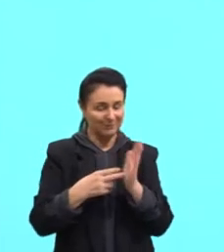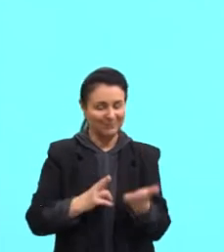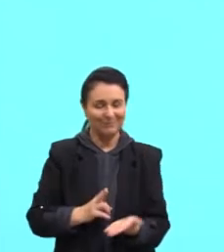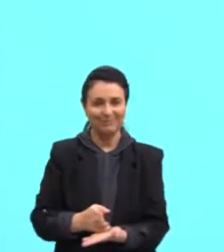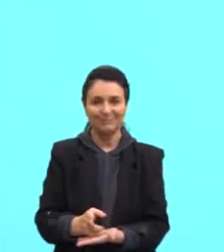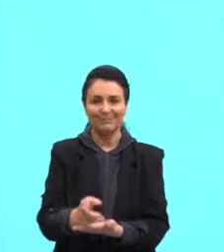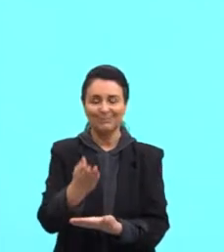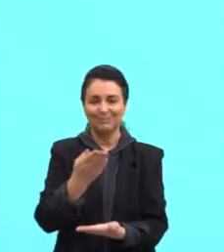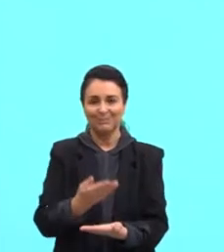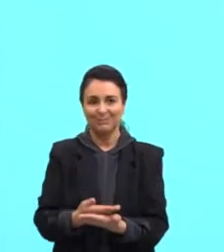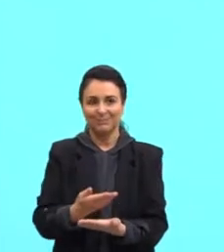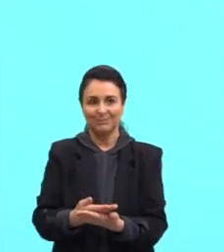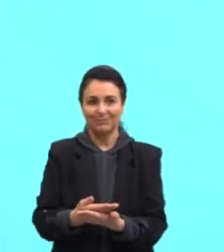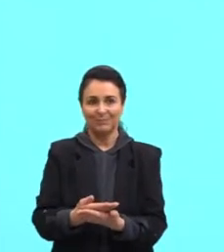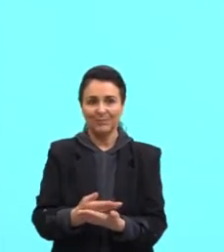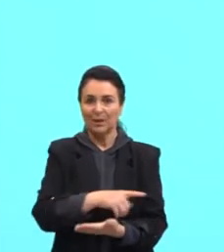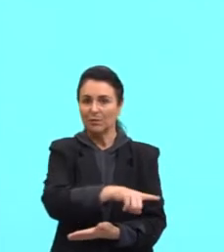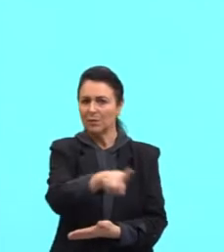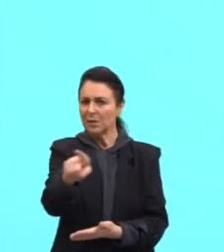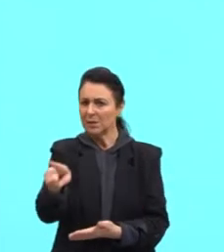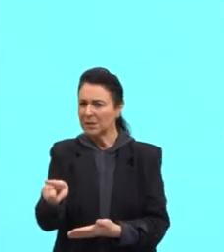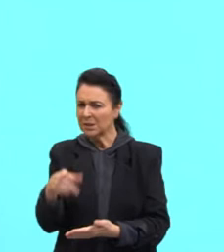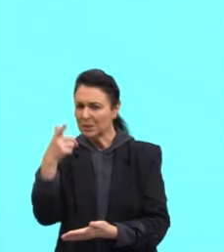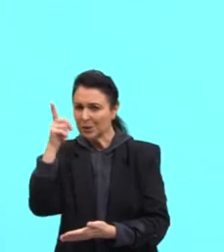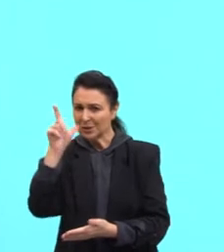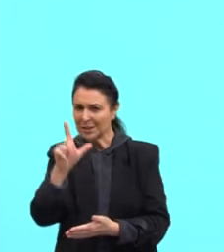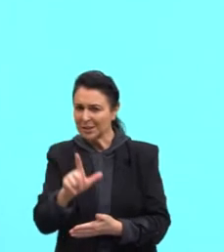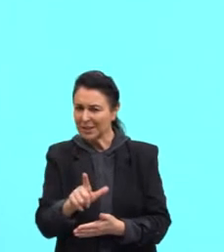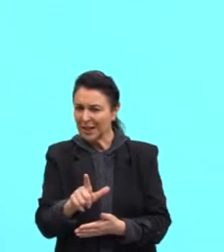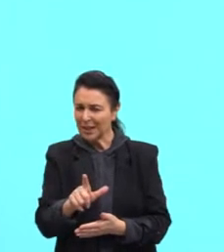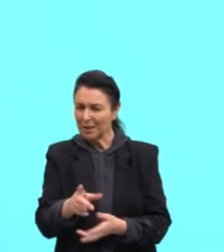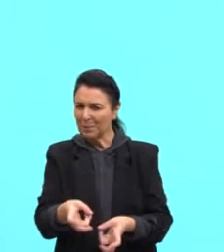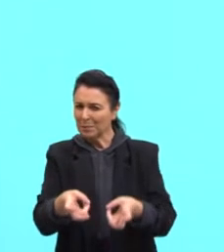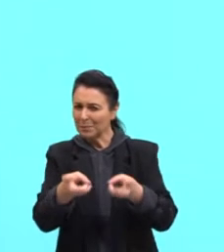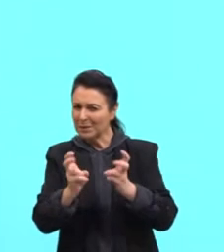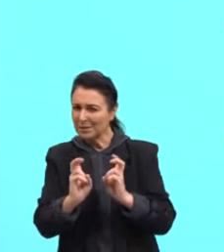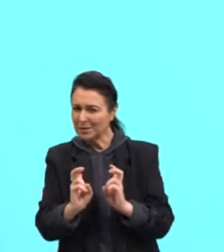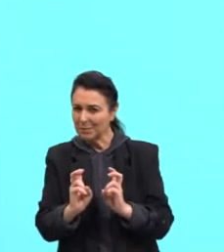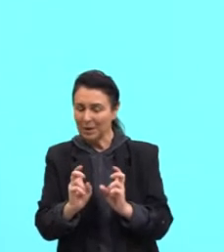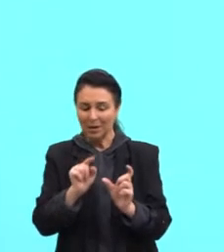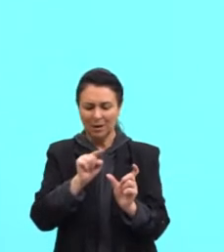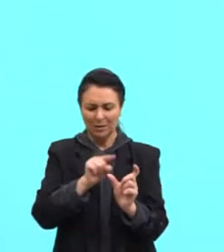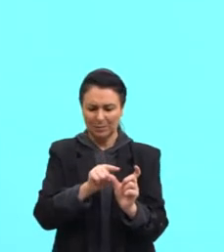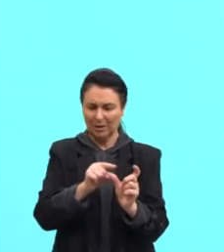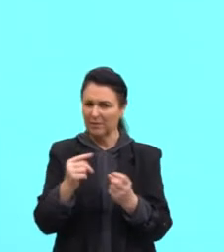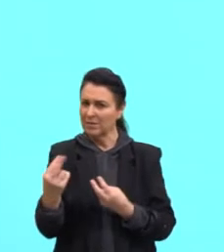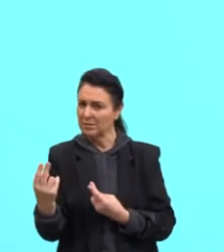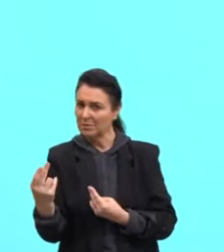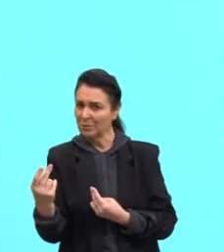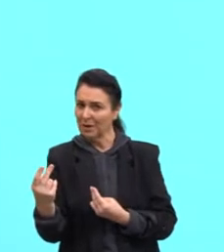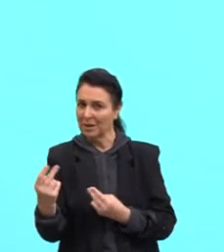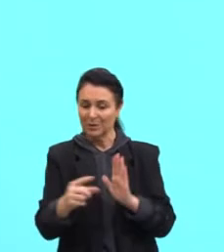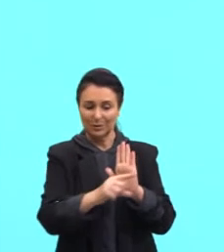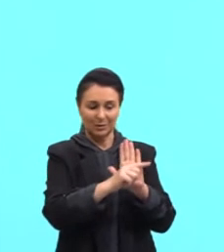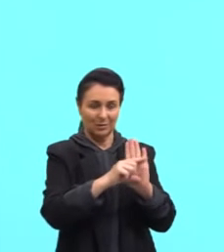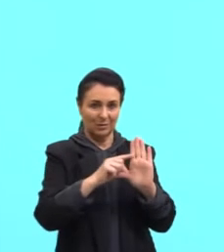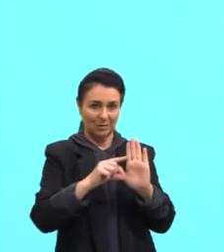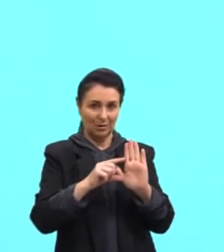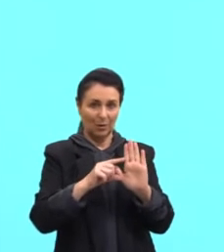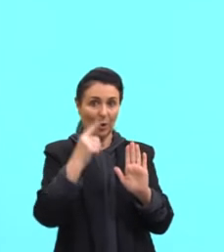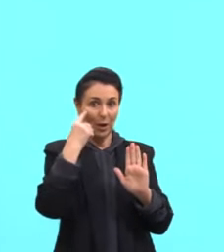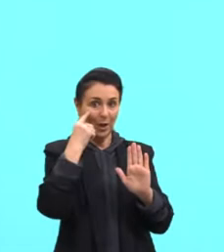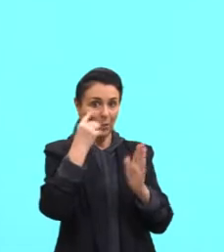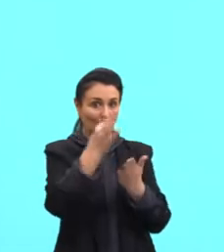Então, você consegue identificar as palavras cognatas nesse parágrafo? Aqui temos um pequeno texto em inglês.